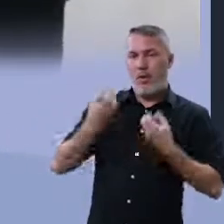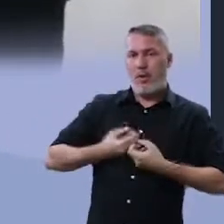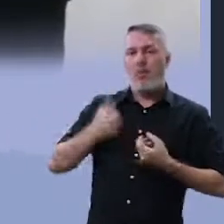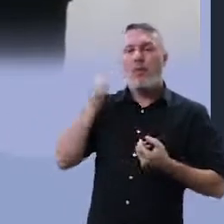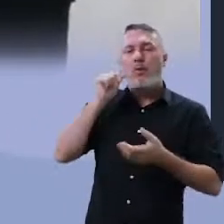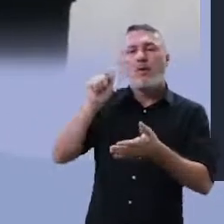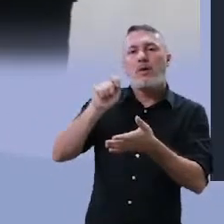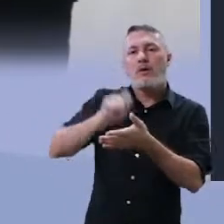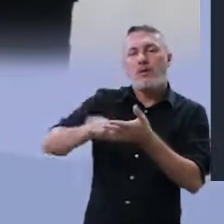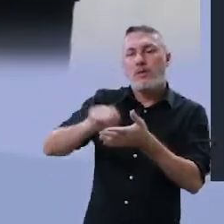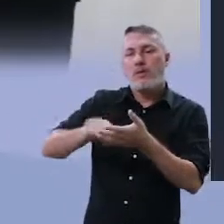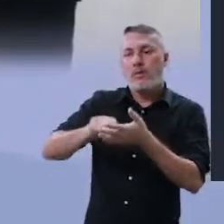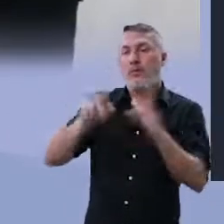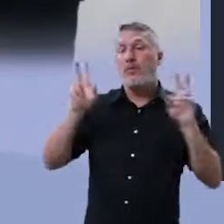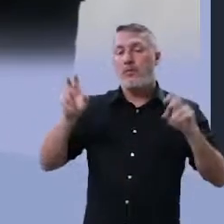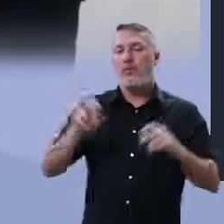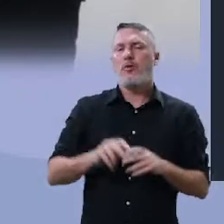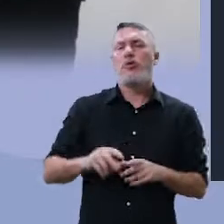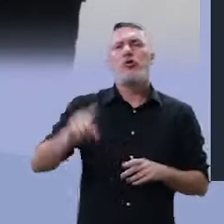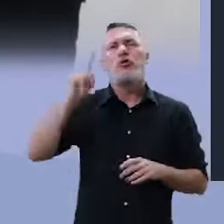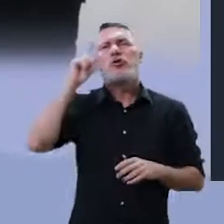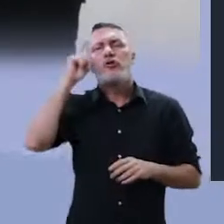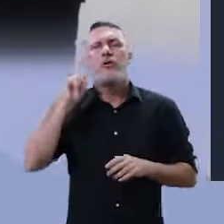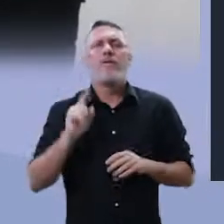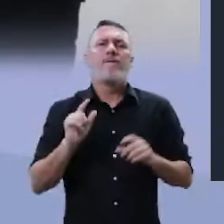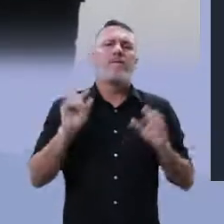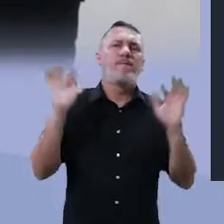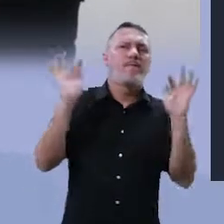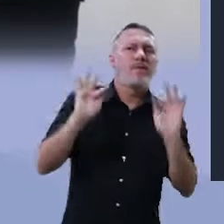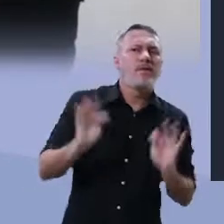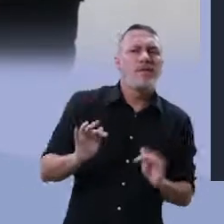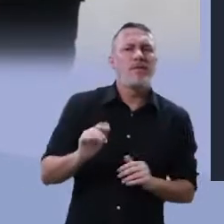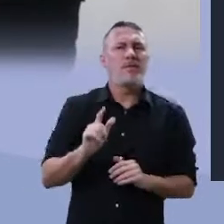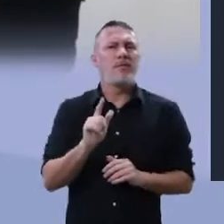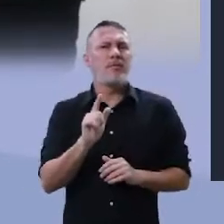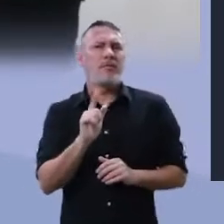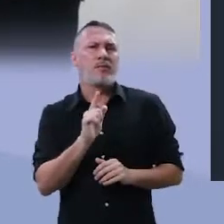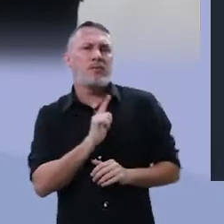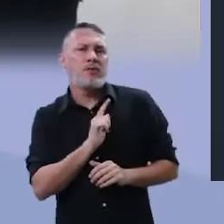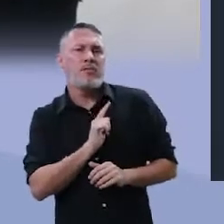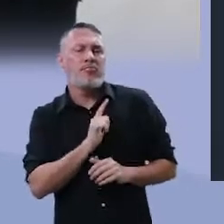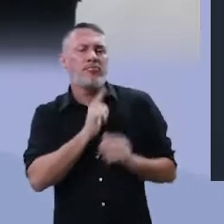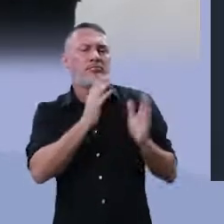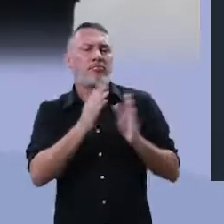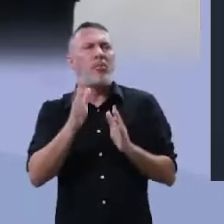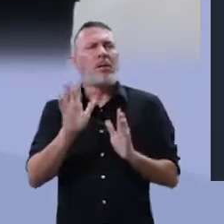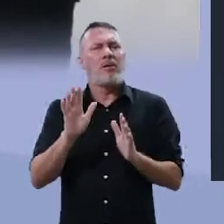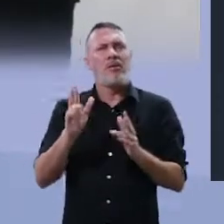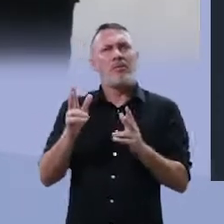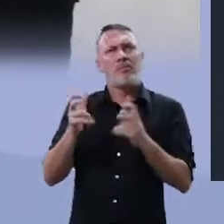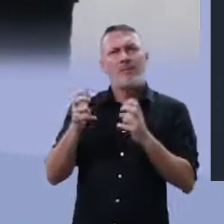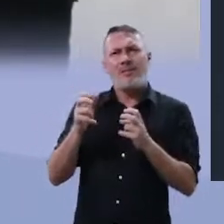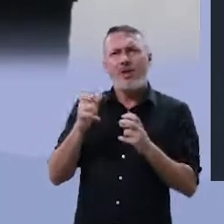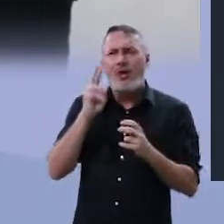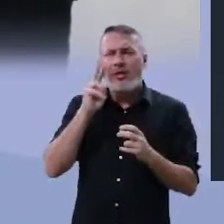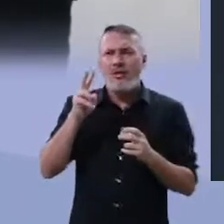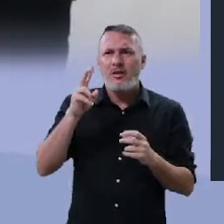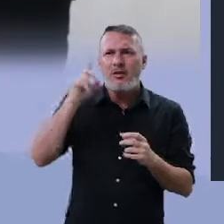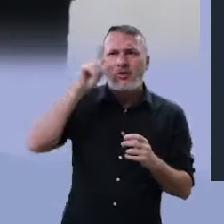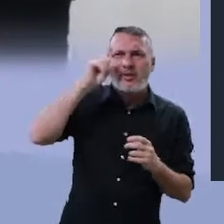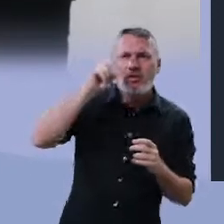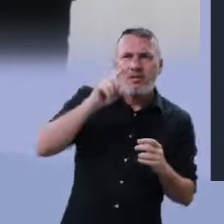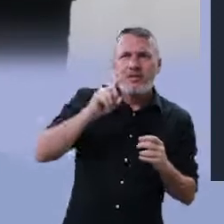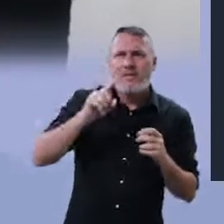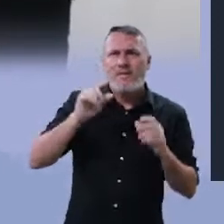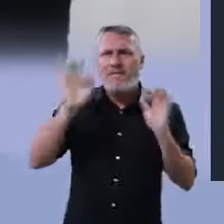poema, olha que lindo, os dias felizes estão entre as árvores. E aí você fala, como assim